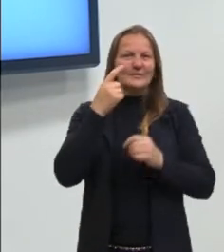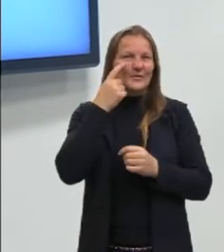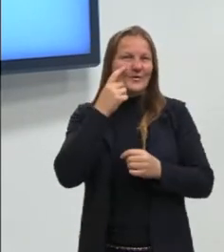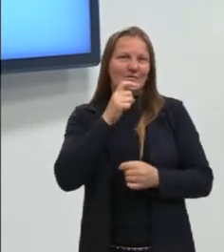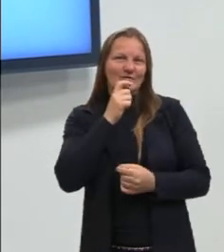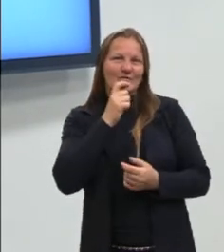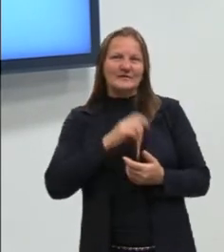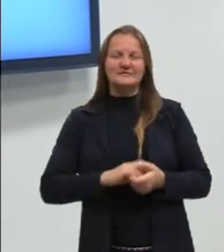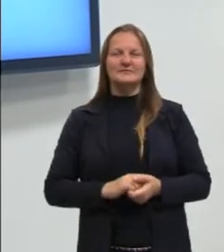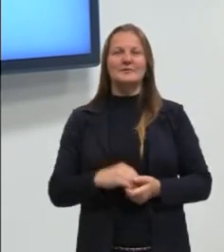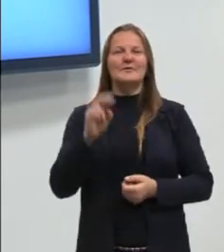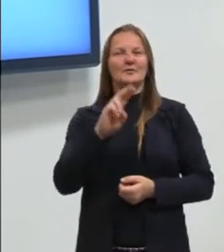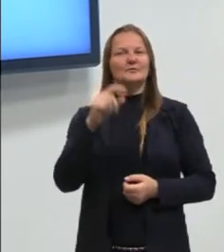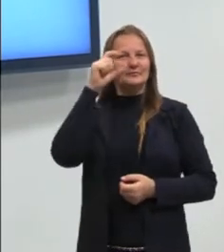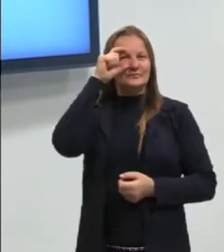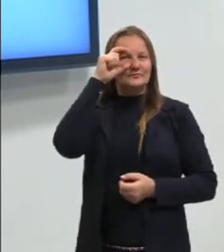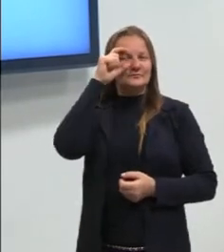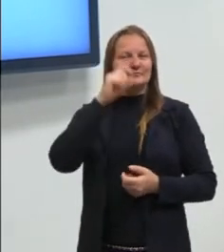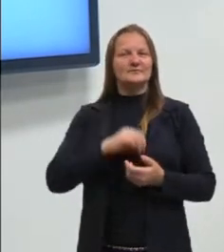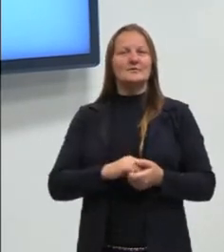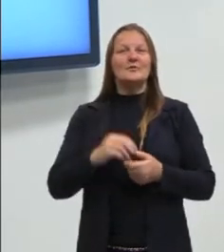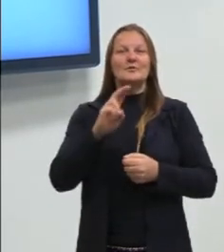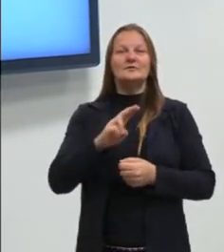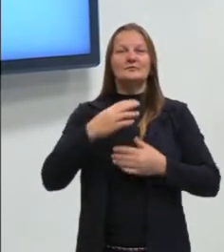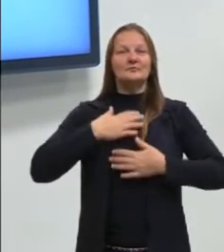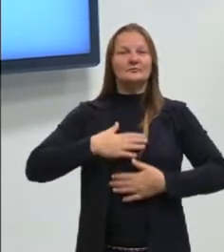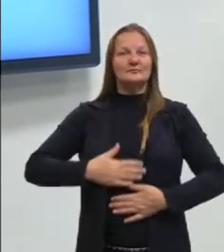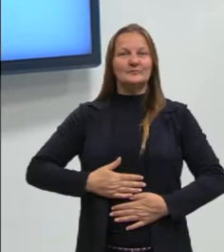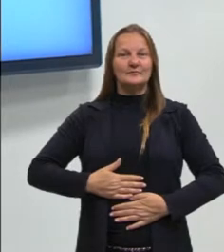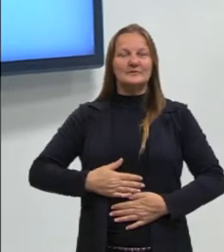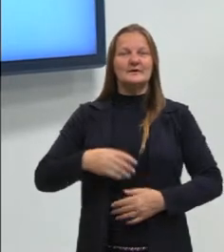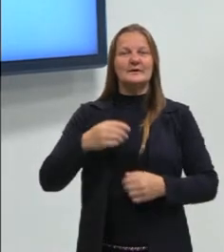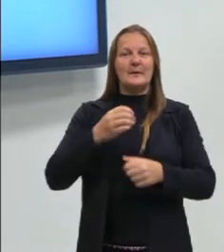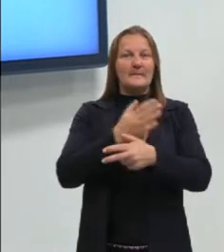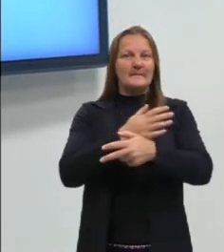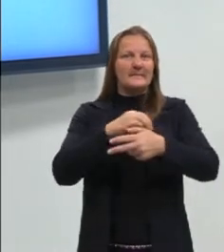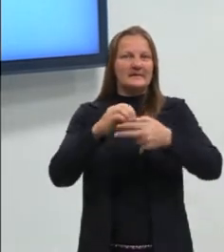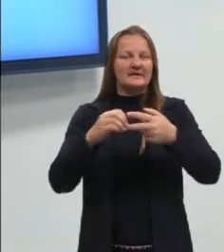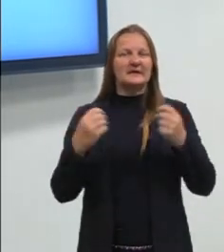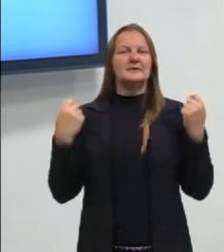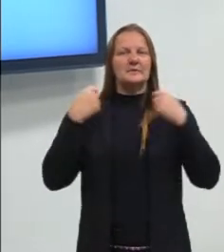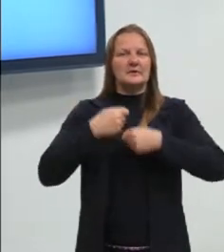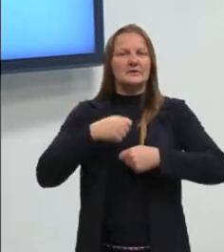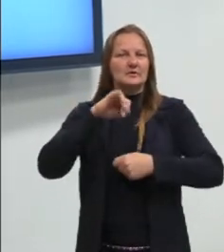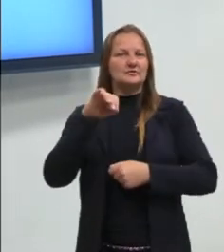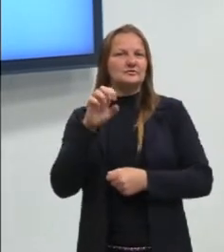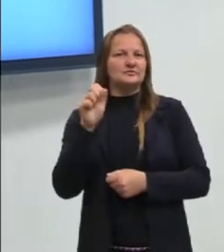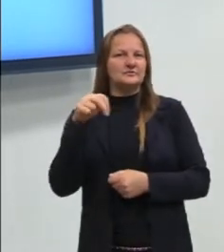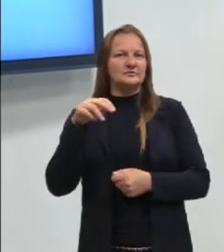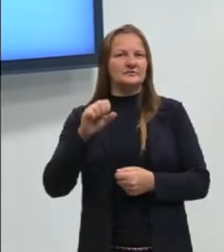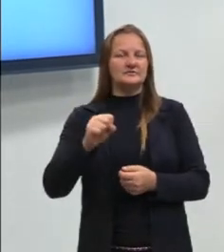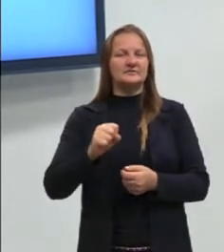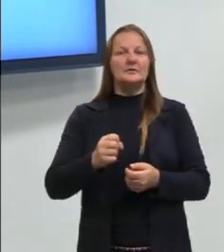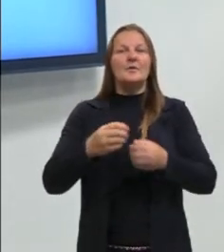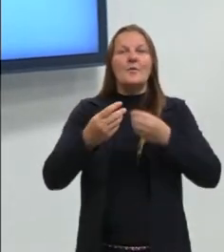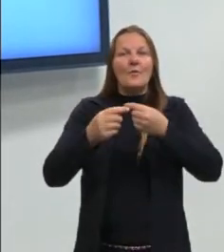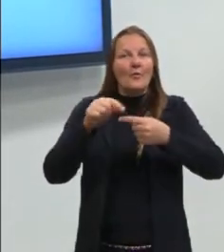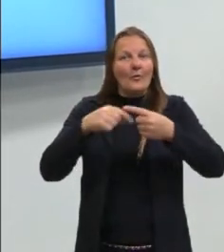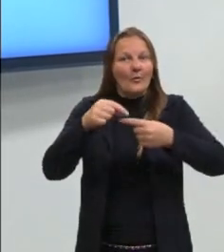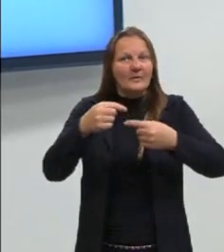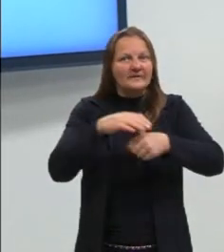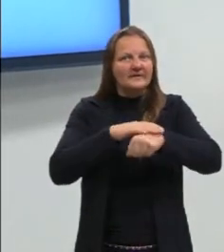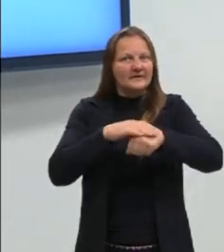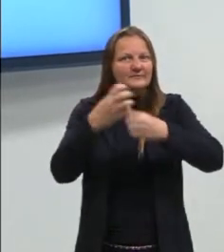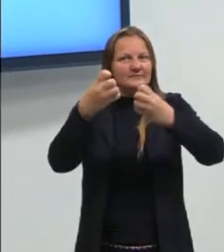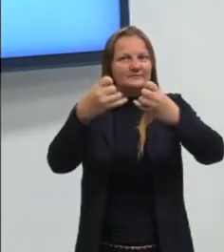verdes, uso óculos, estou utilizando a camiseta do pré-enem e também uma camisa jeans. Como eu comentei com vocês, a